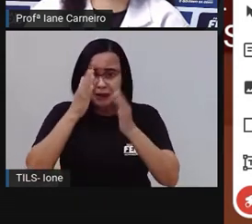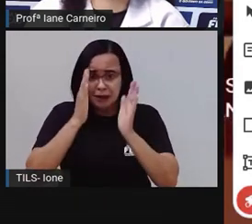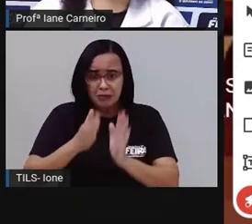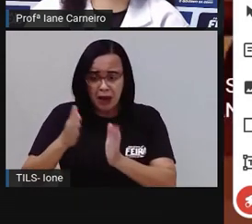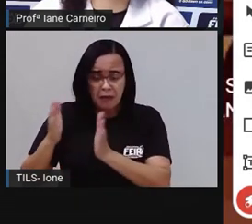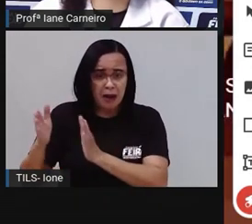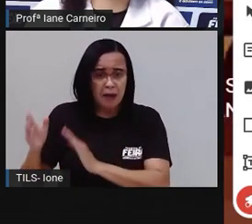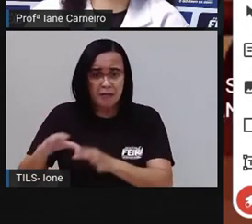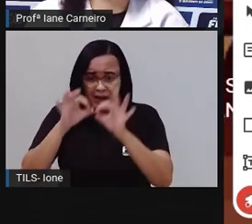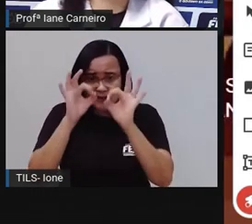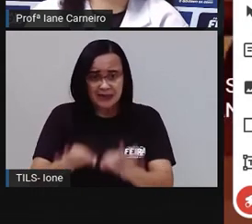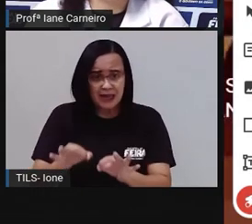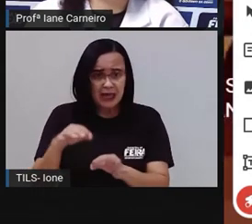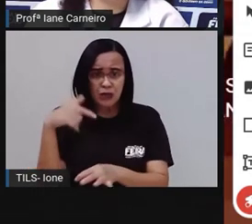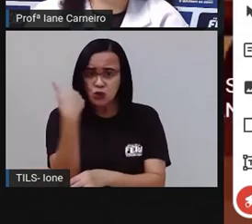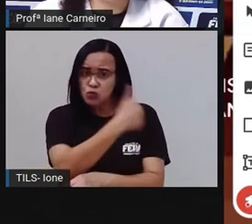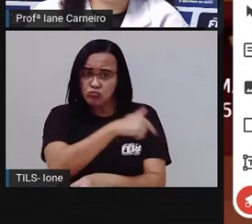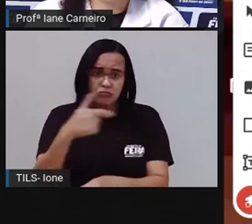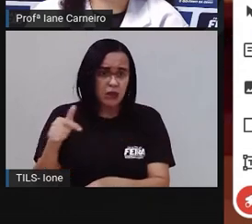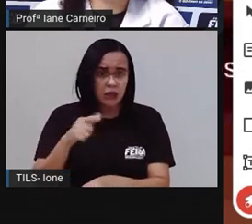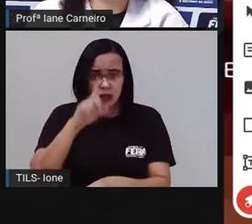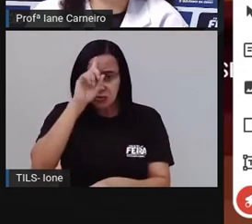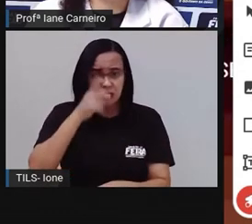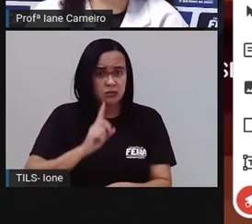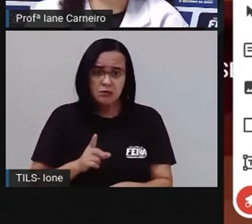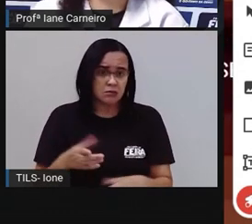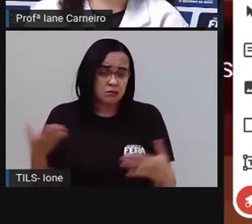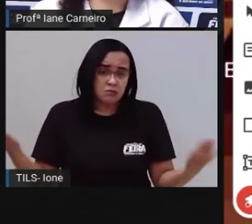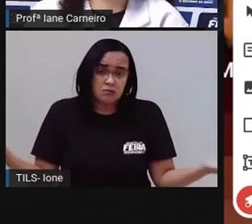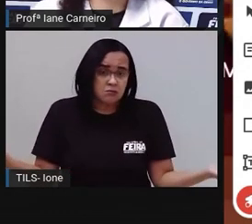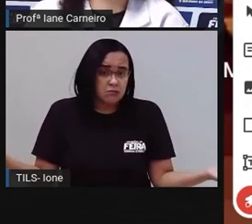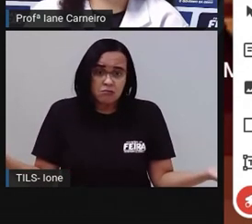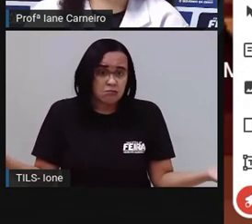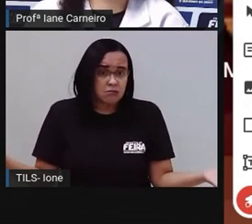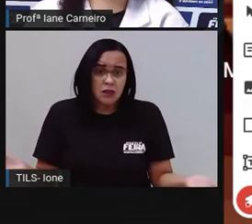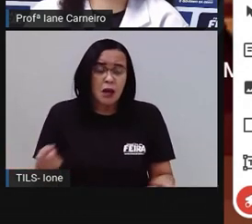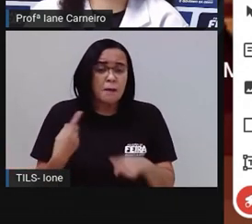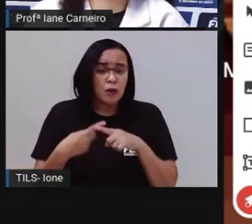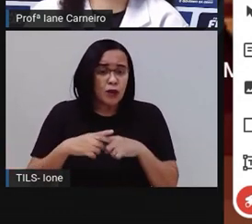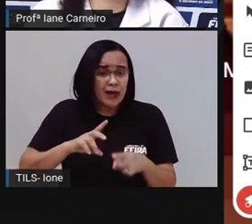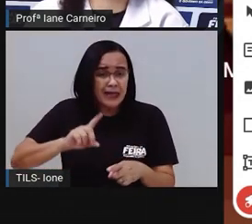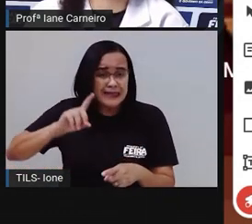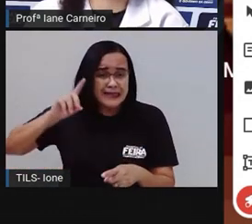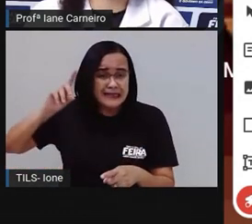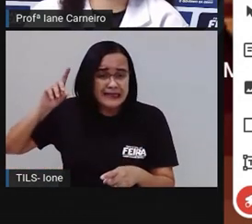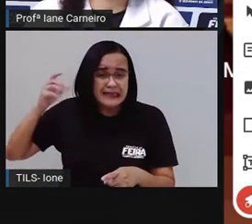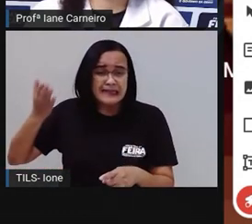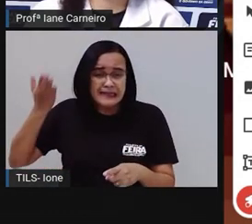indeterminado, né? A gente não consegue determinar quanto tempo vai durar esse,